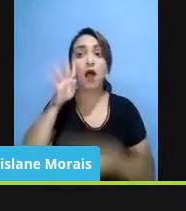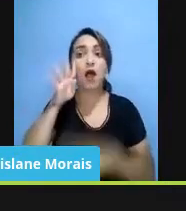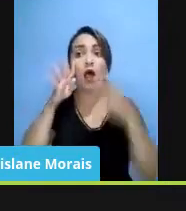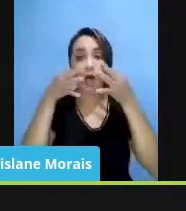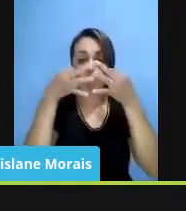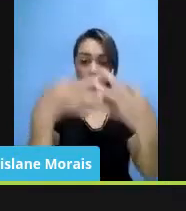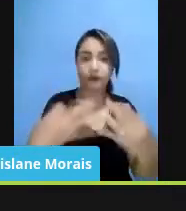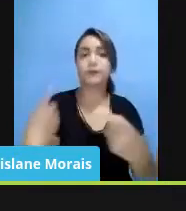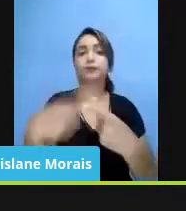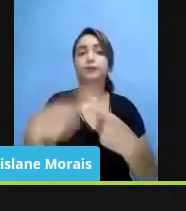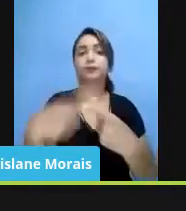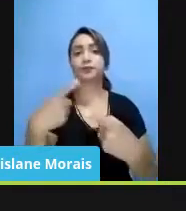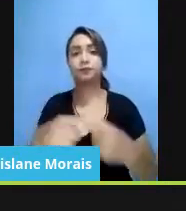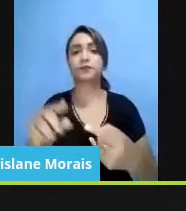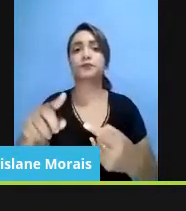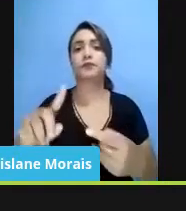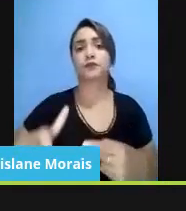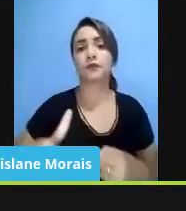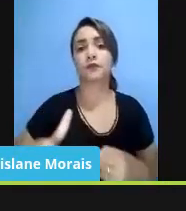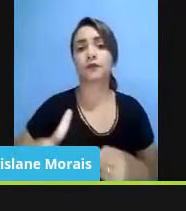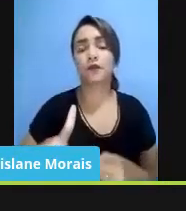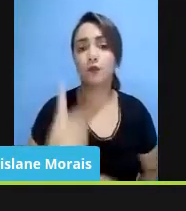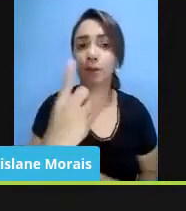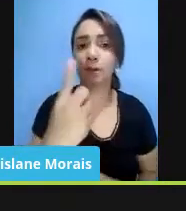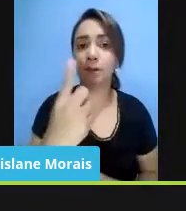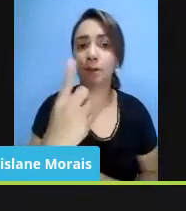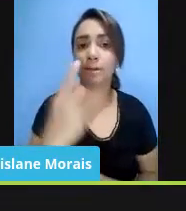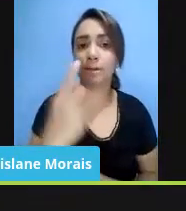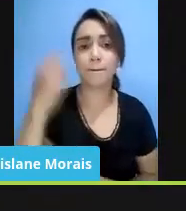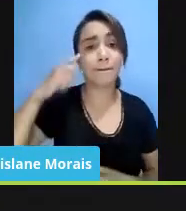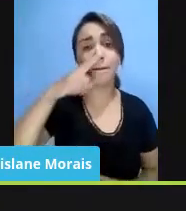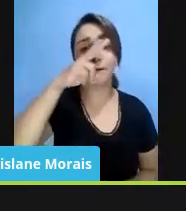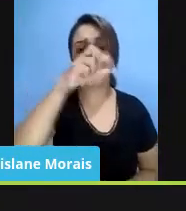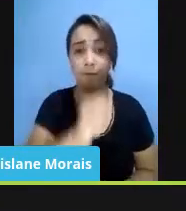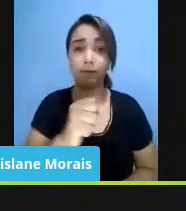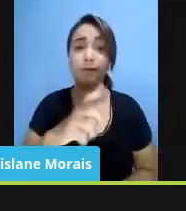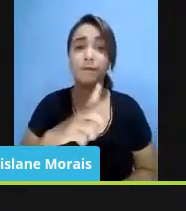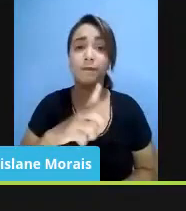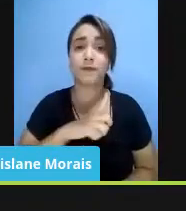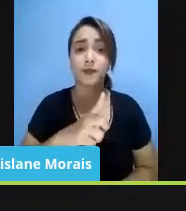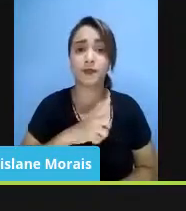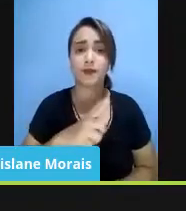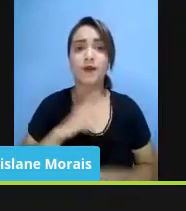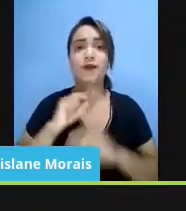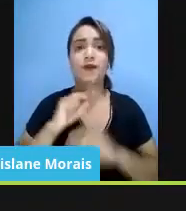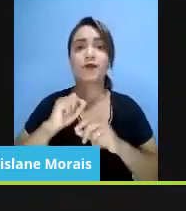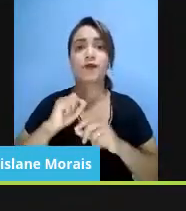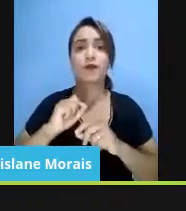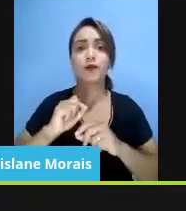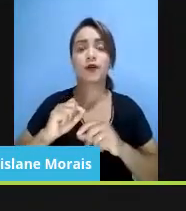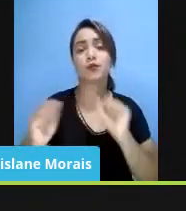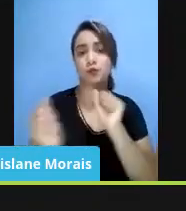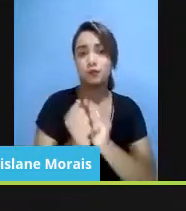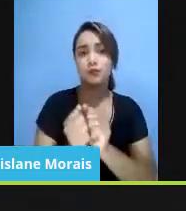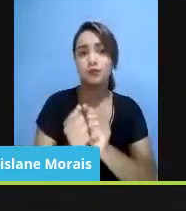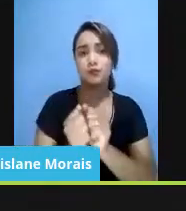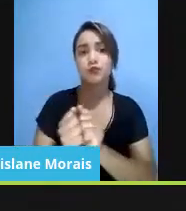das noções muito fortes que vieram com essa onda é a do